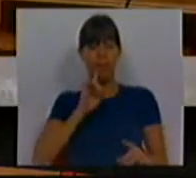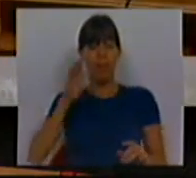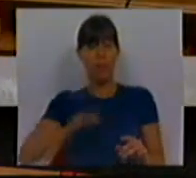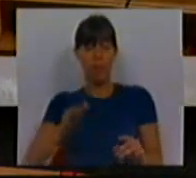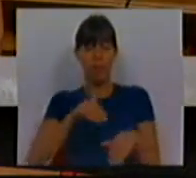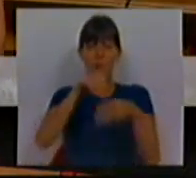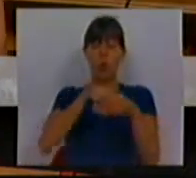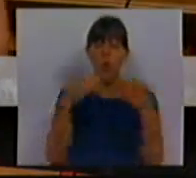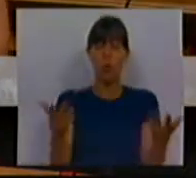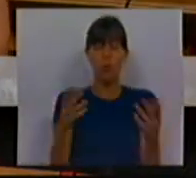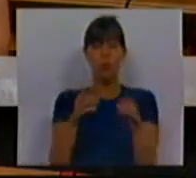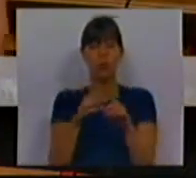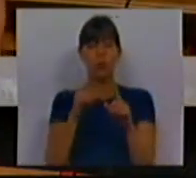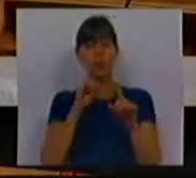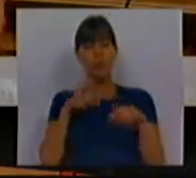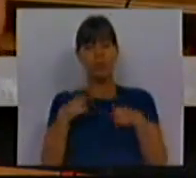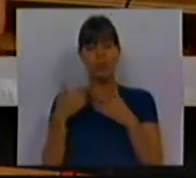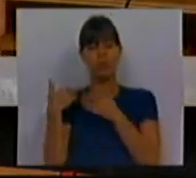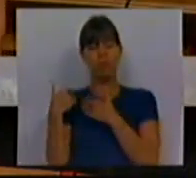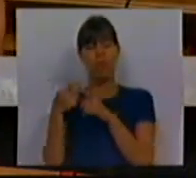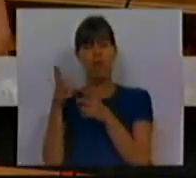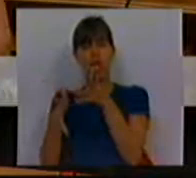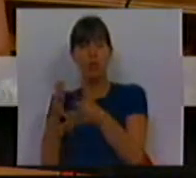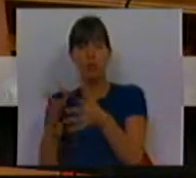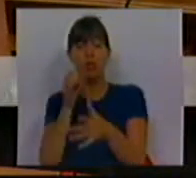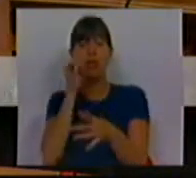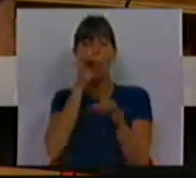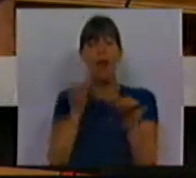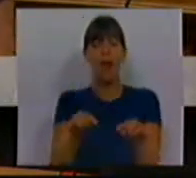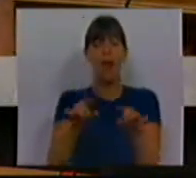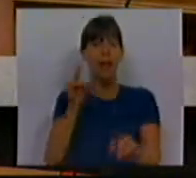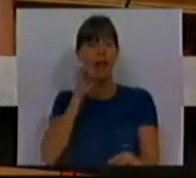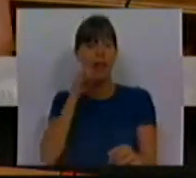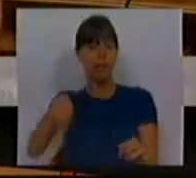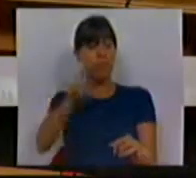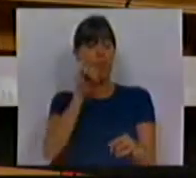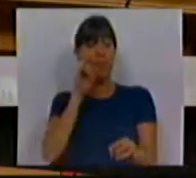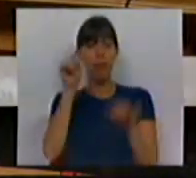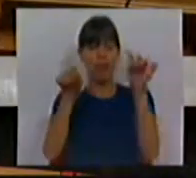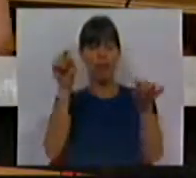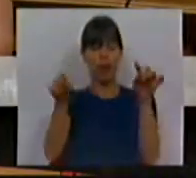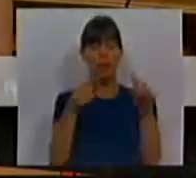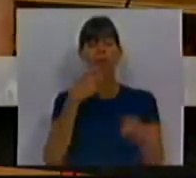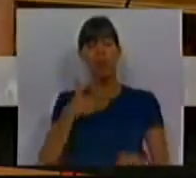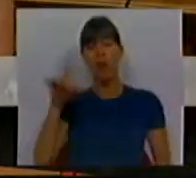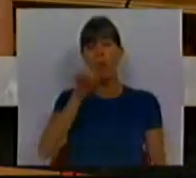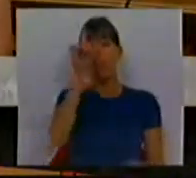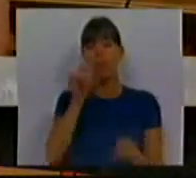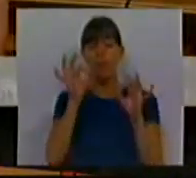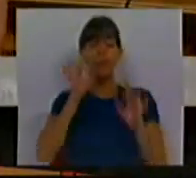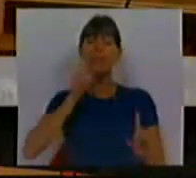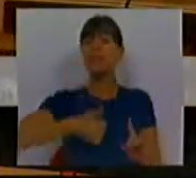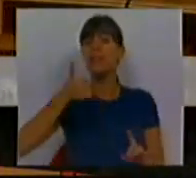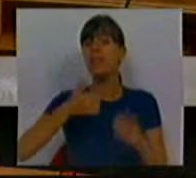dos conteúdos autorais pela indústria e por quem aqui a defende, leva-nos à questão verdadeiramente